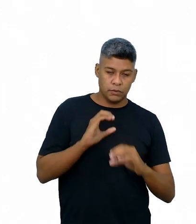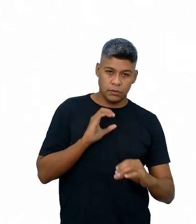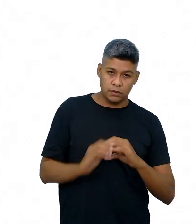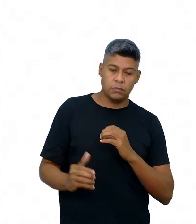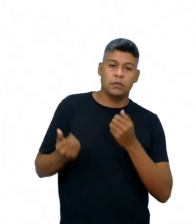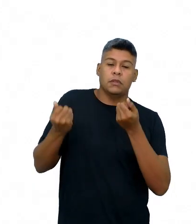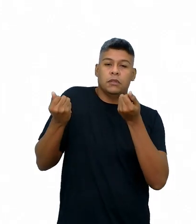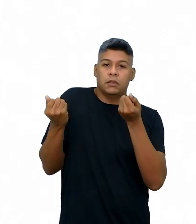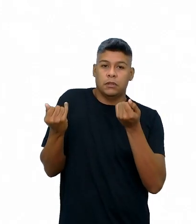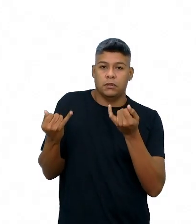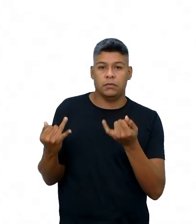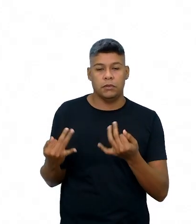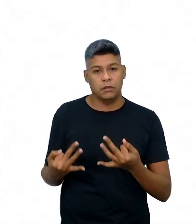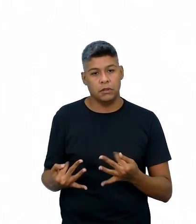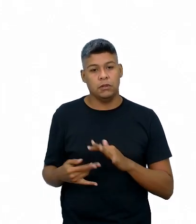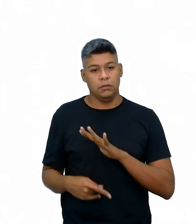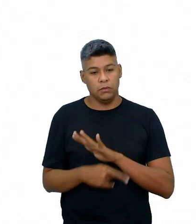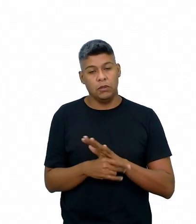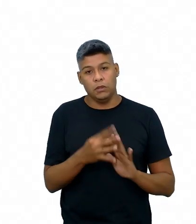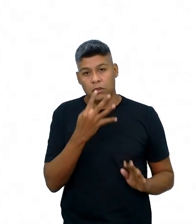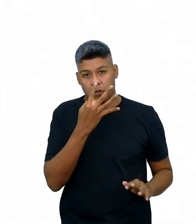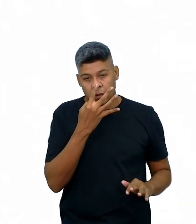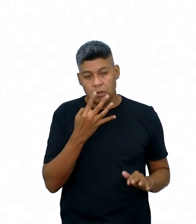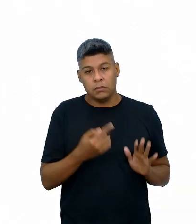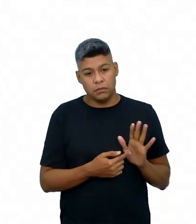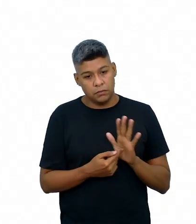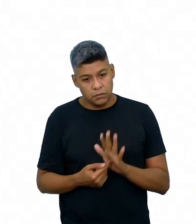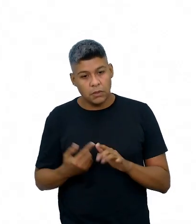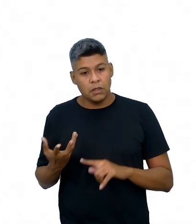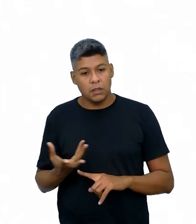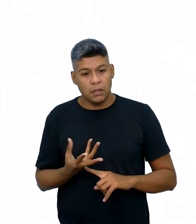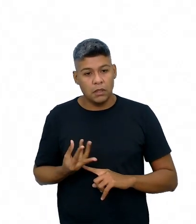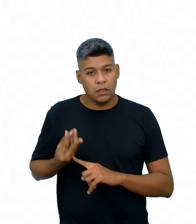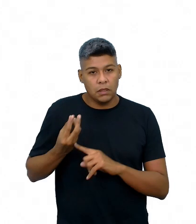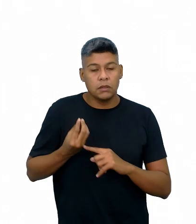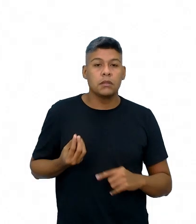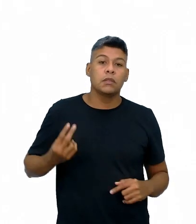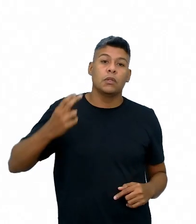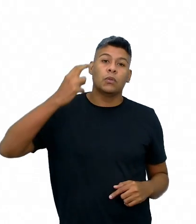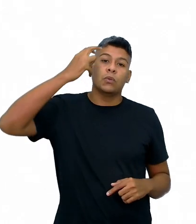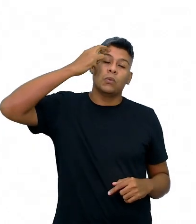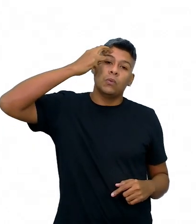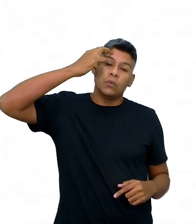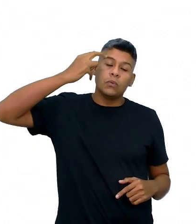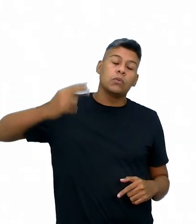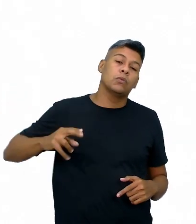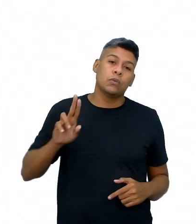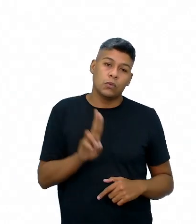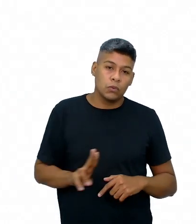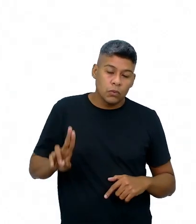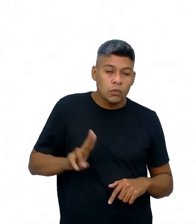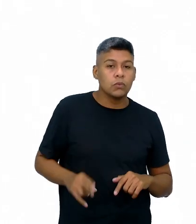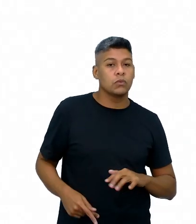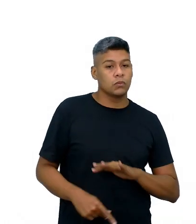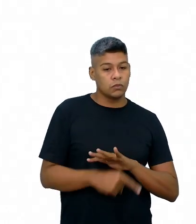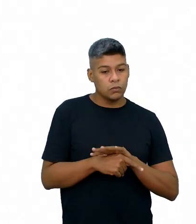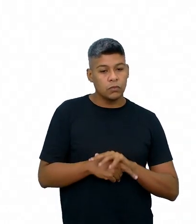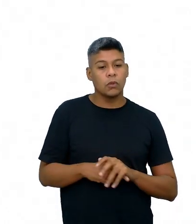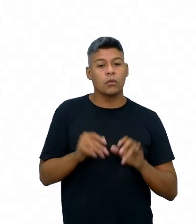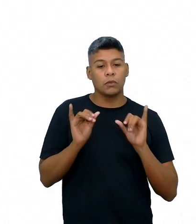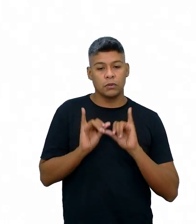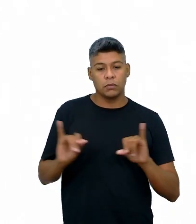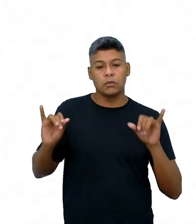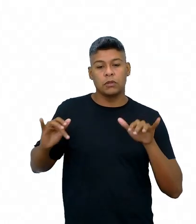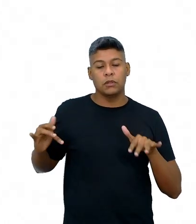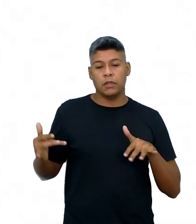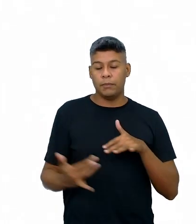argumentativas, na apreciação e manifestações artísticas e culturais, bem como no uso criativo das mídias, das